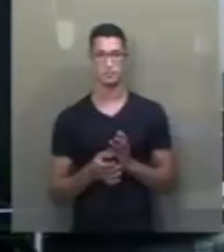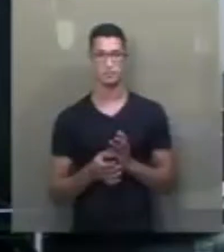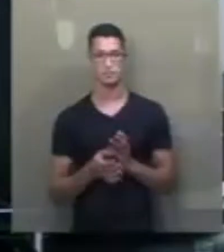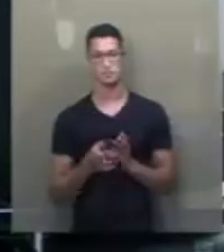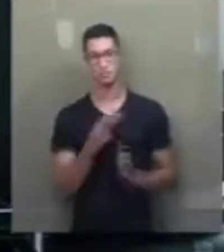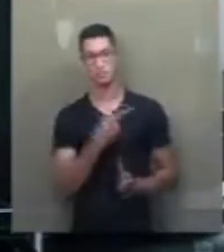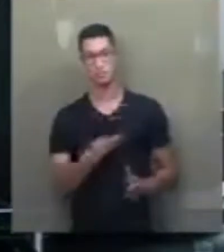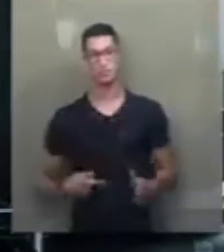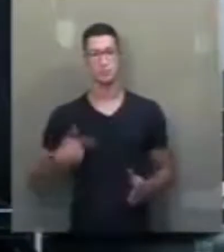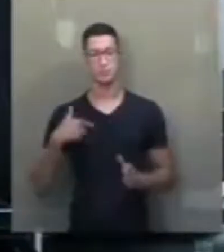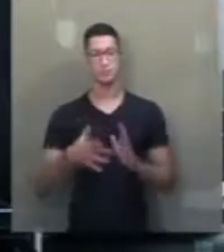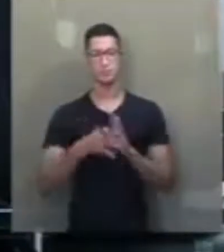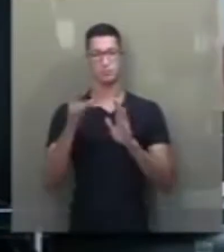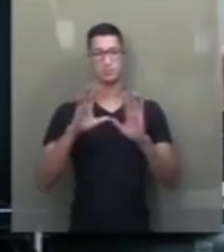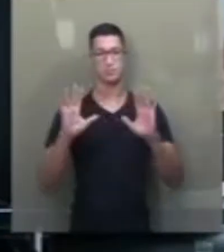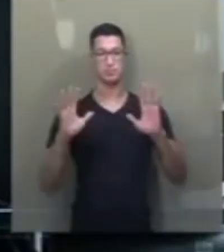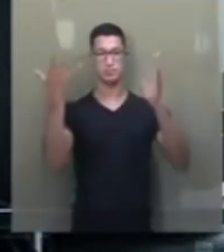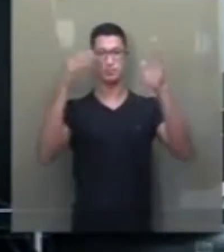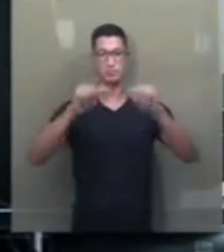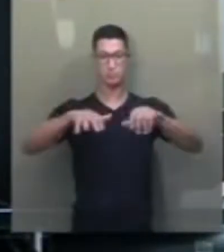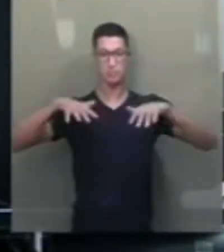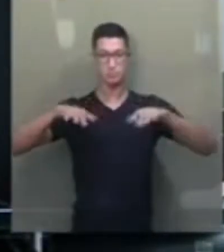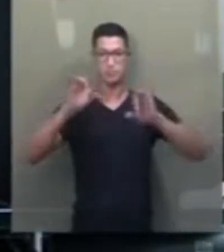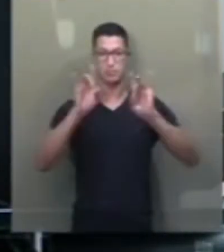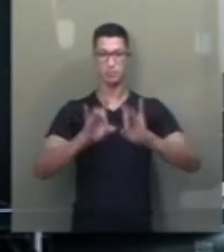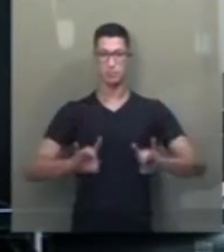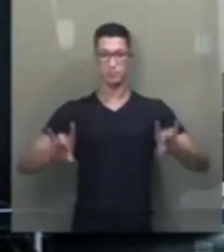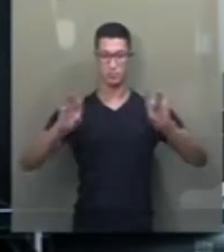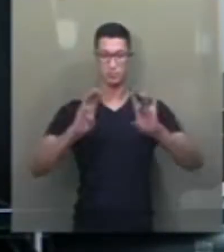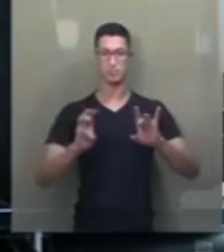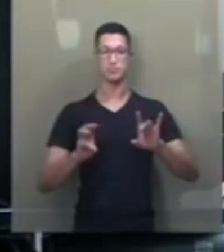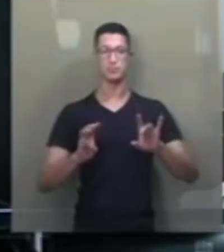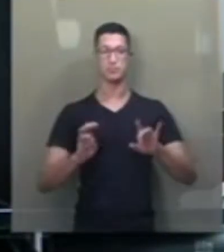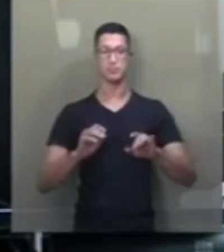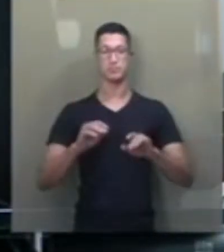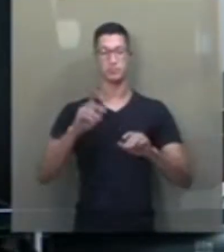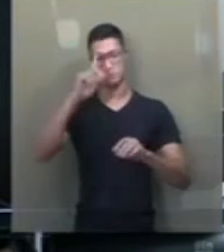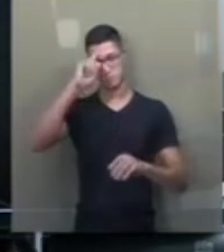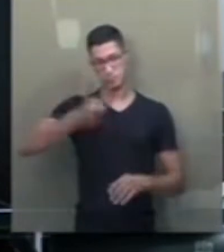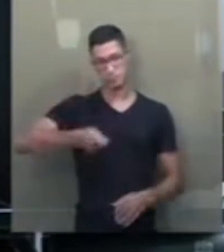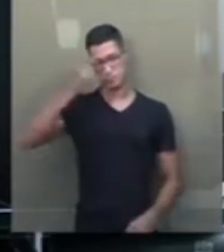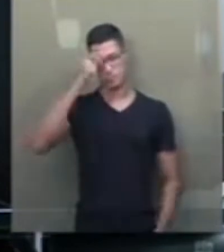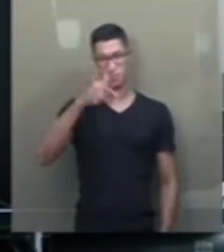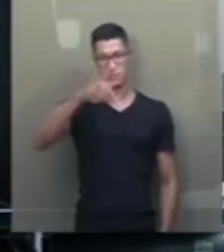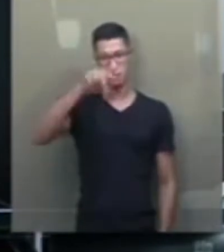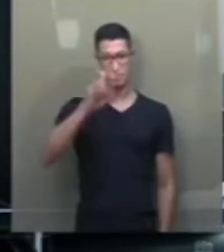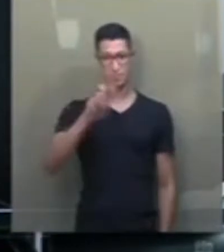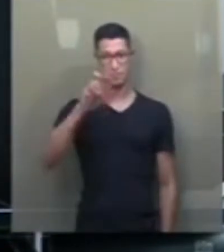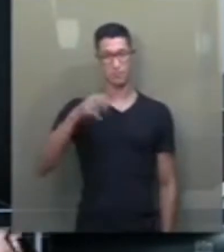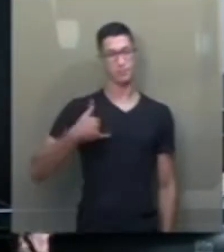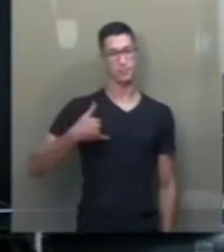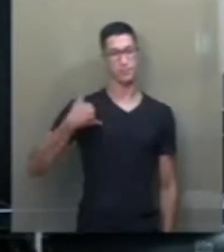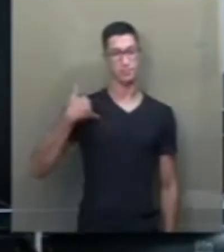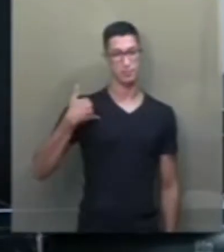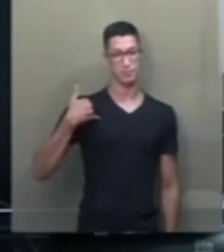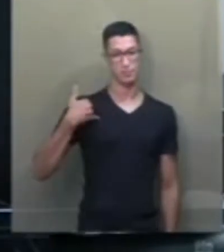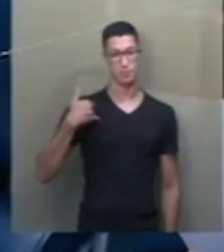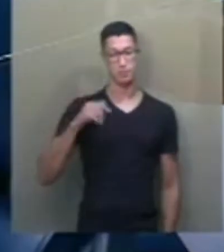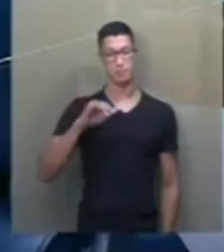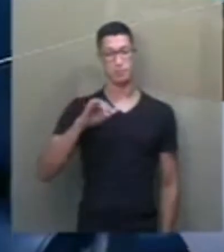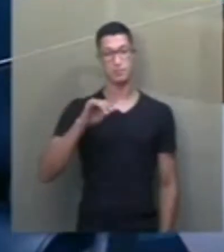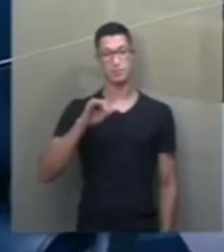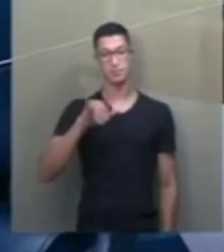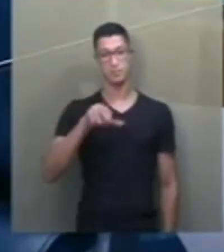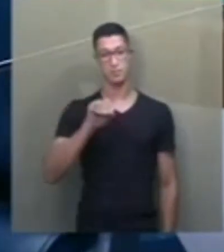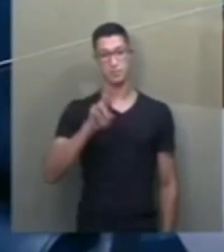O requerimento para a realização de sessão especial a fim de homenagear os 75 anos do jornal O